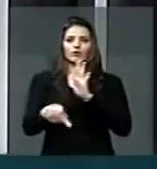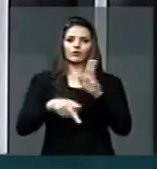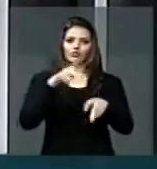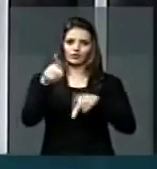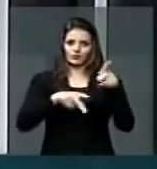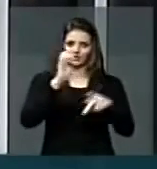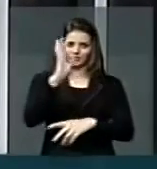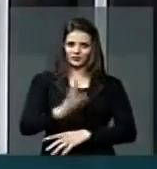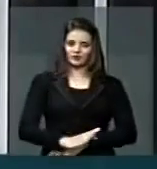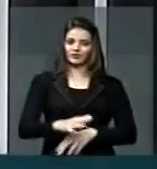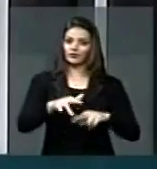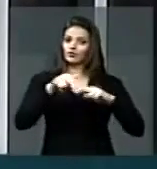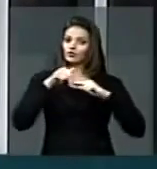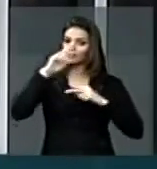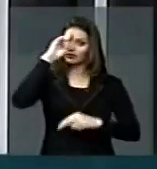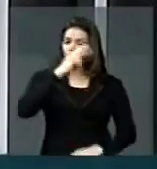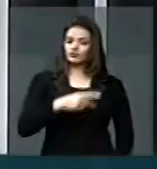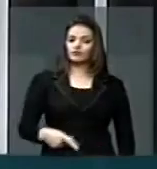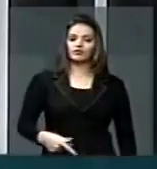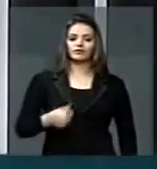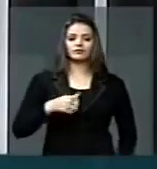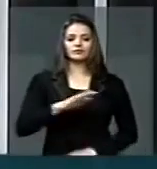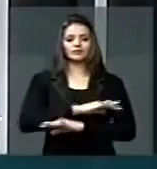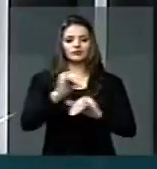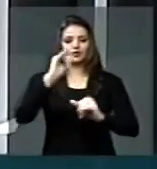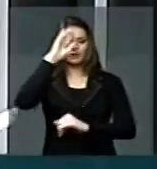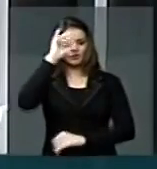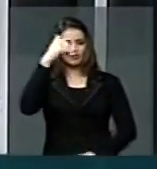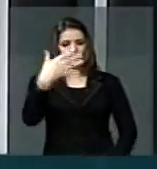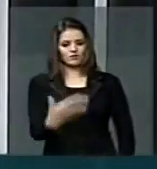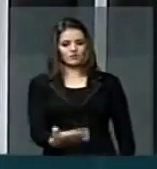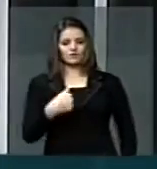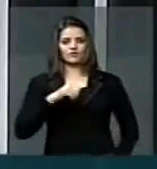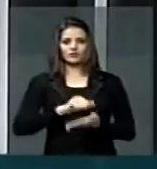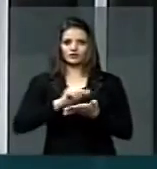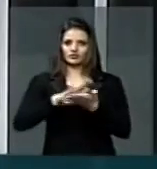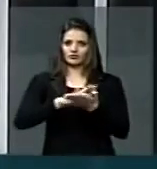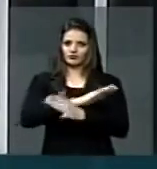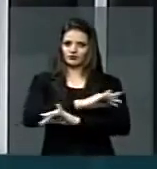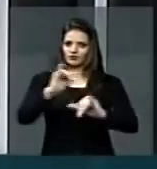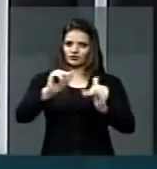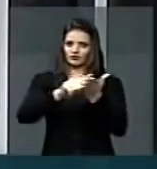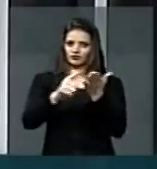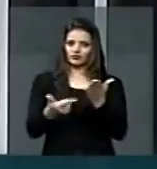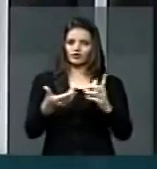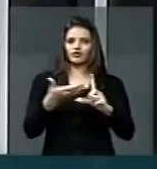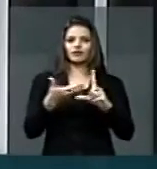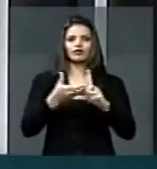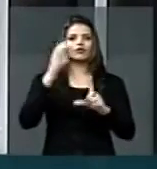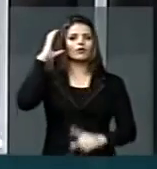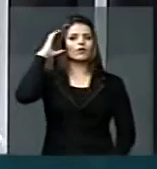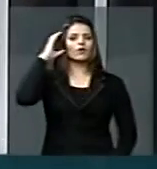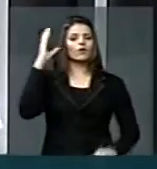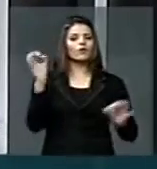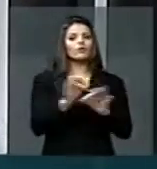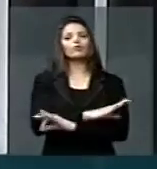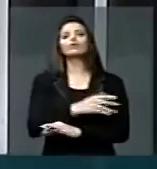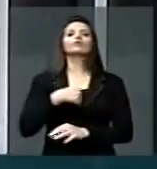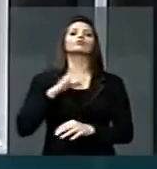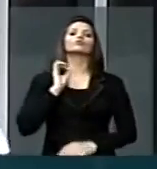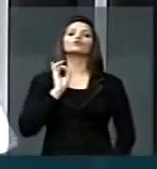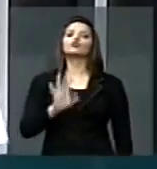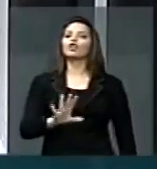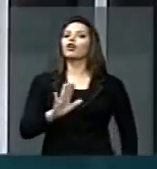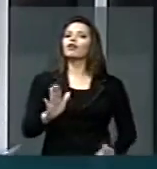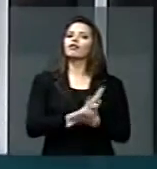É nesse contexto, senhor Presidente, que faço aqui as homenagens, peço registro e divulgação, concluindo com apenas